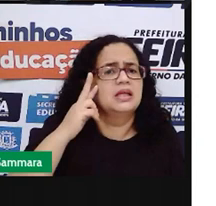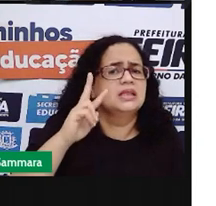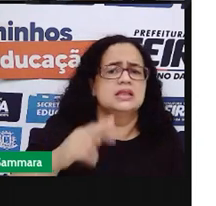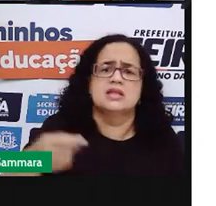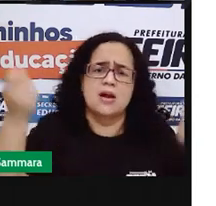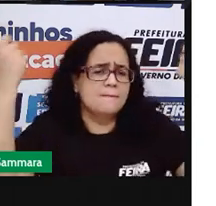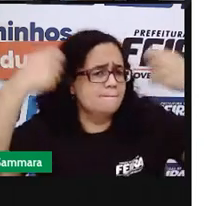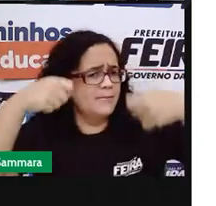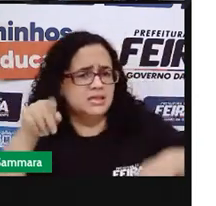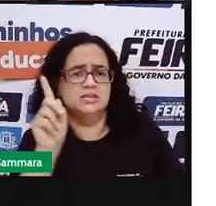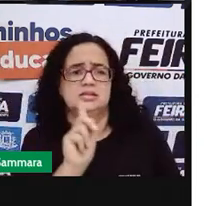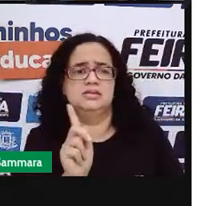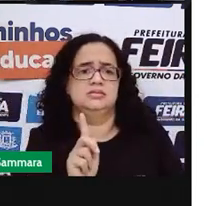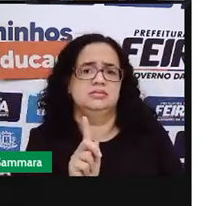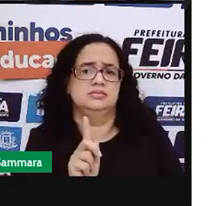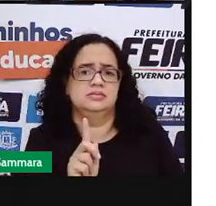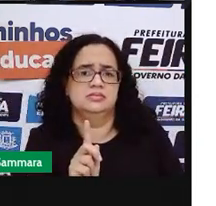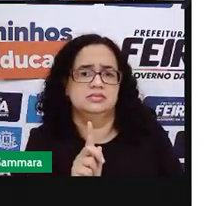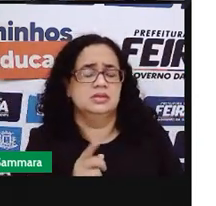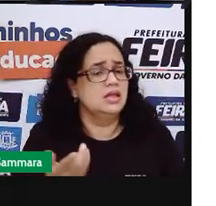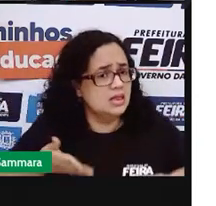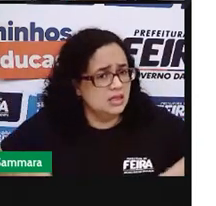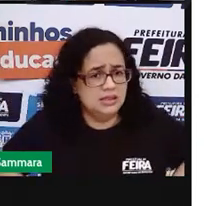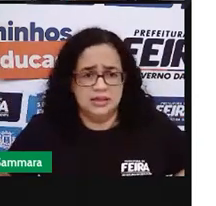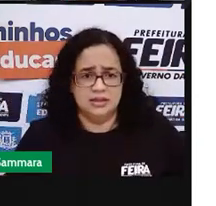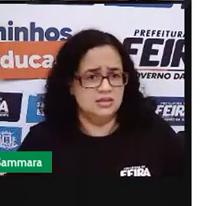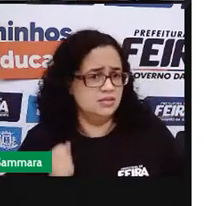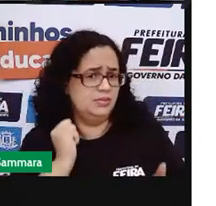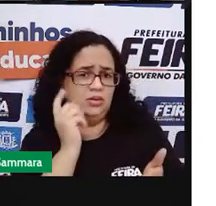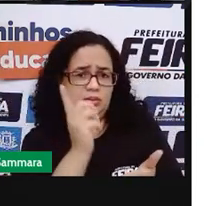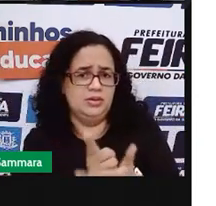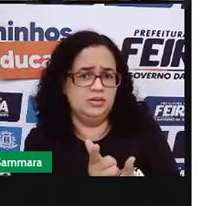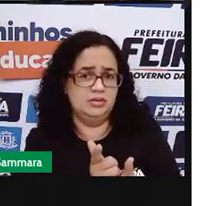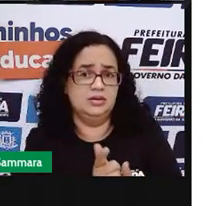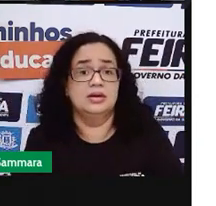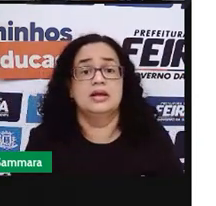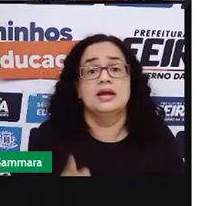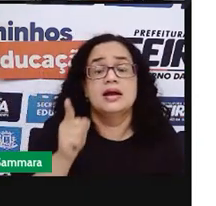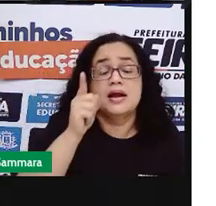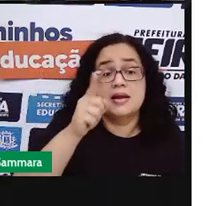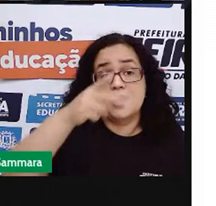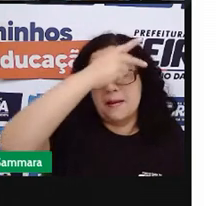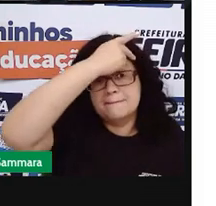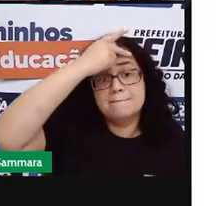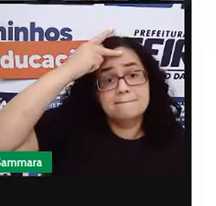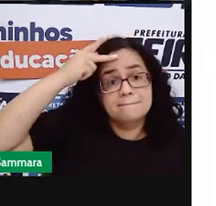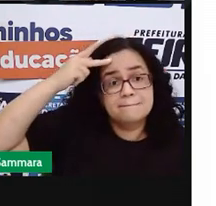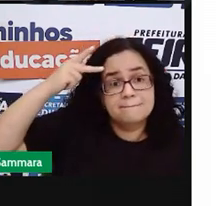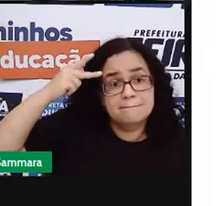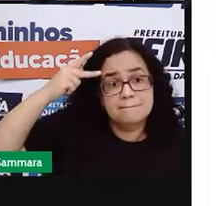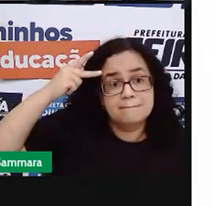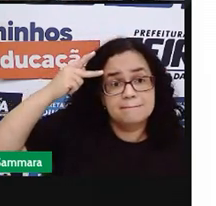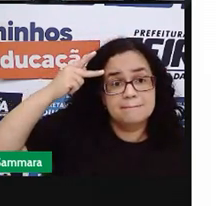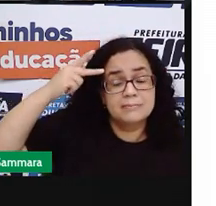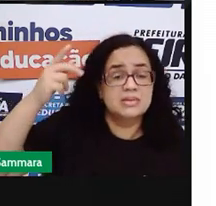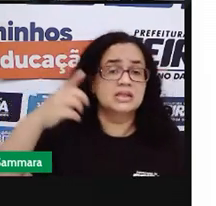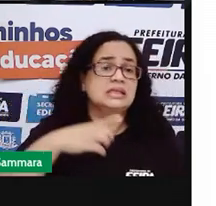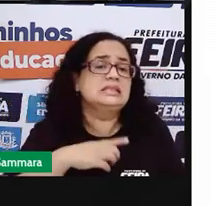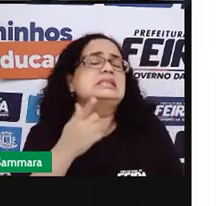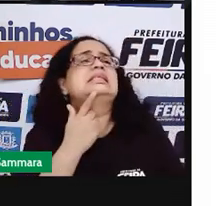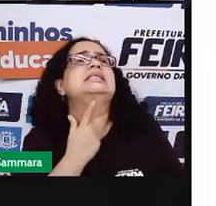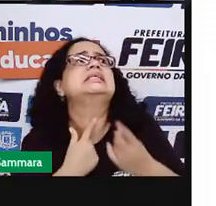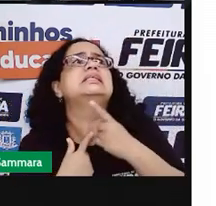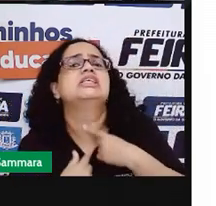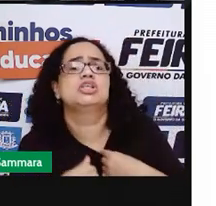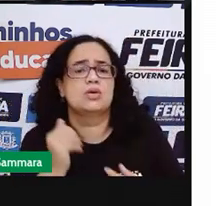precisa daquele produto. Ninguém nasce consumista. Consumista é a pessoa que tem desejo por